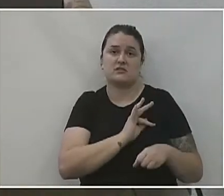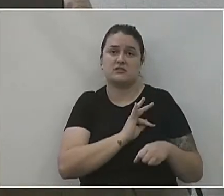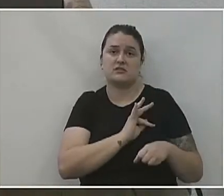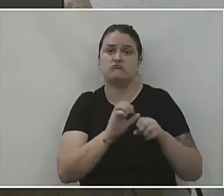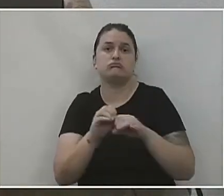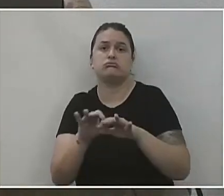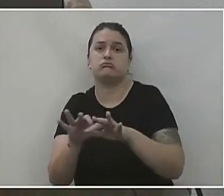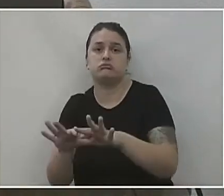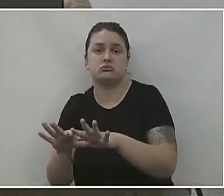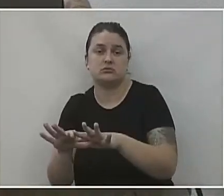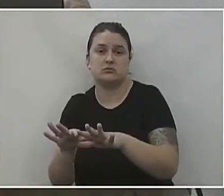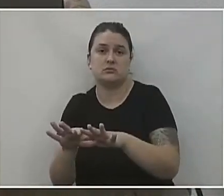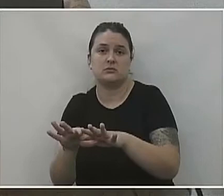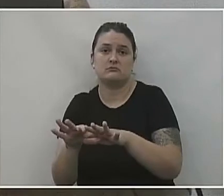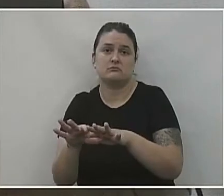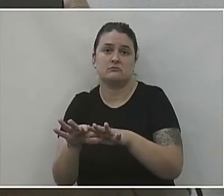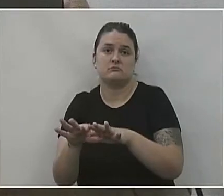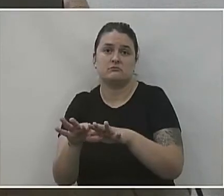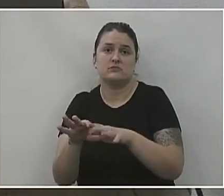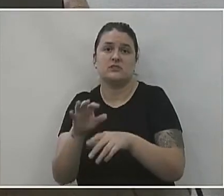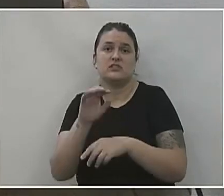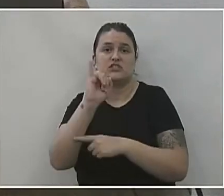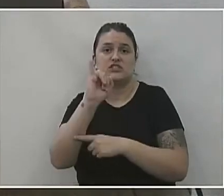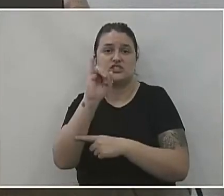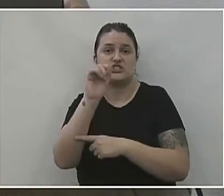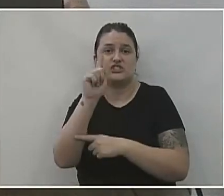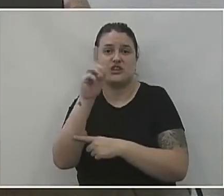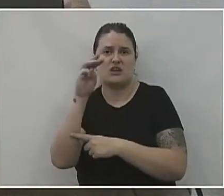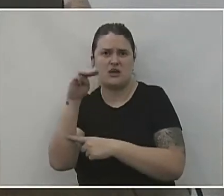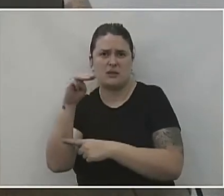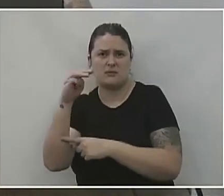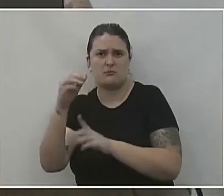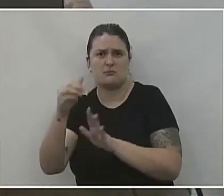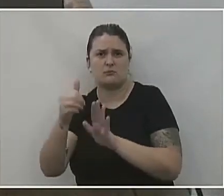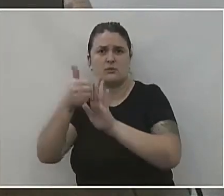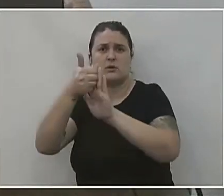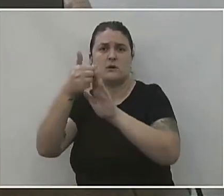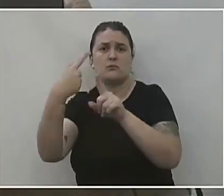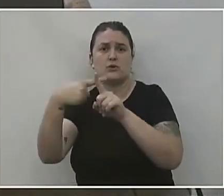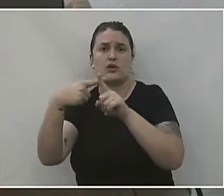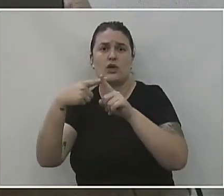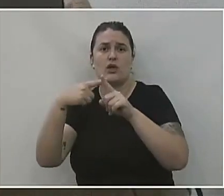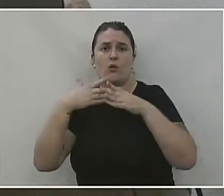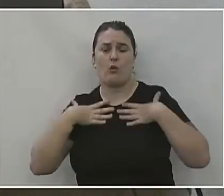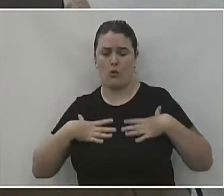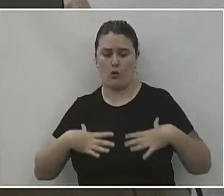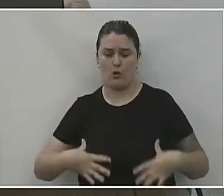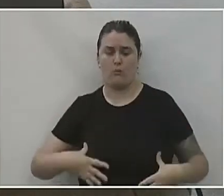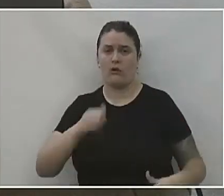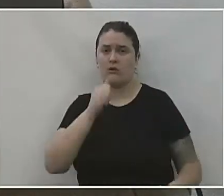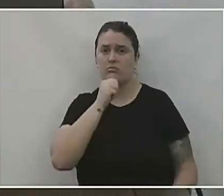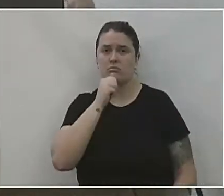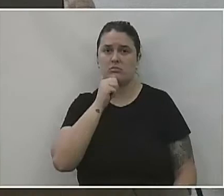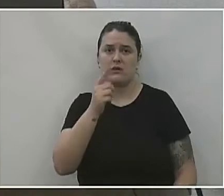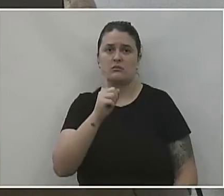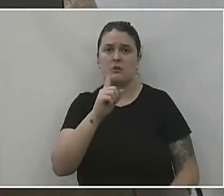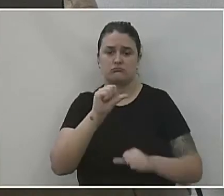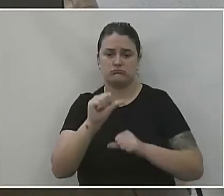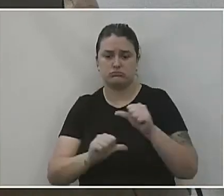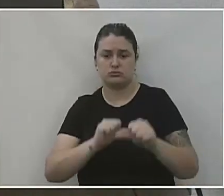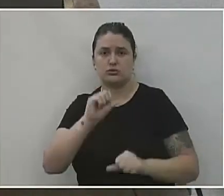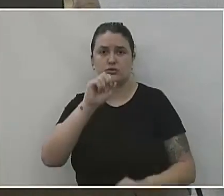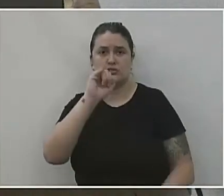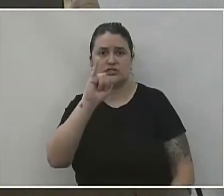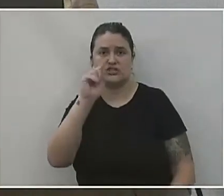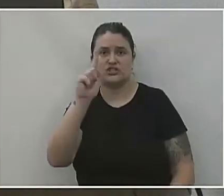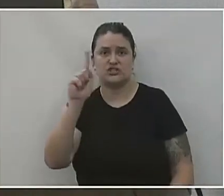transmissibilidade, deu o IgM positivo, mas é porque o corpo ainda não transformou com o IgG, que é só